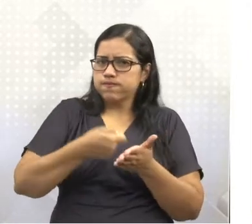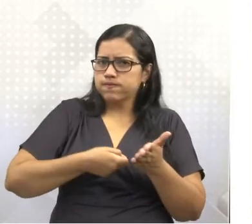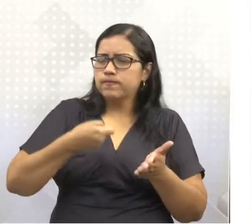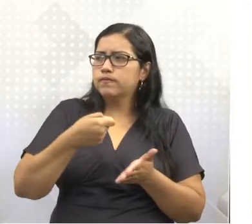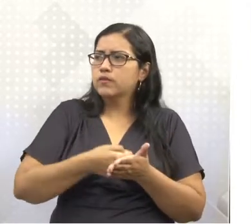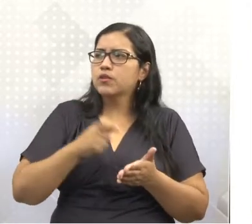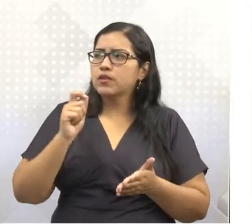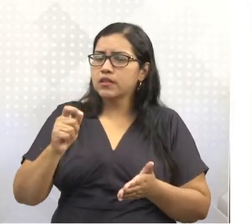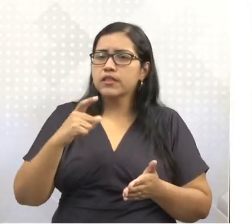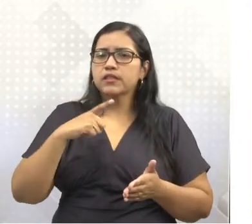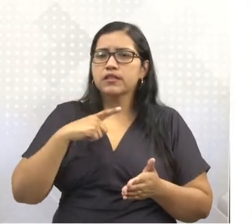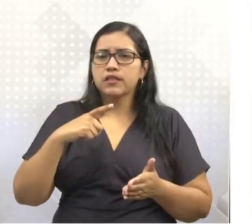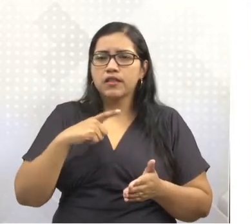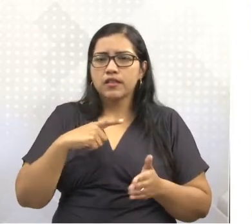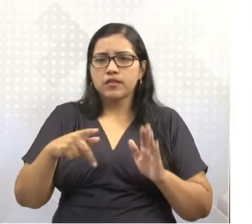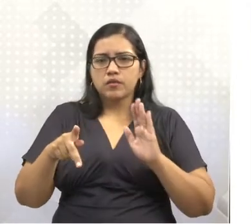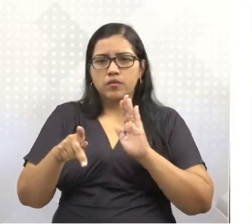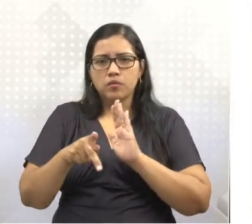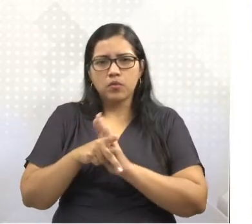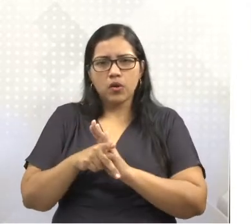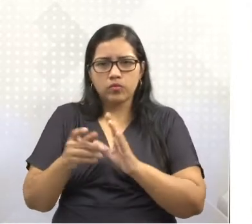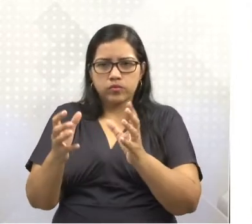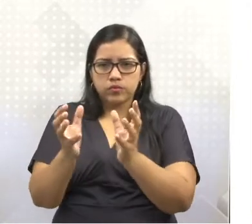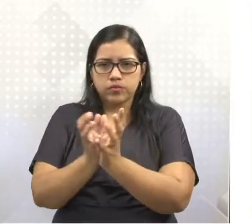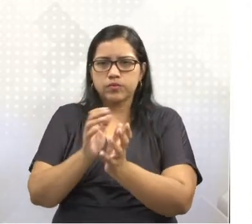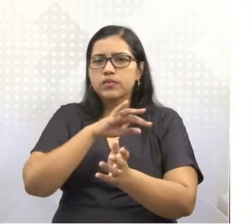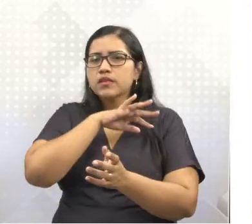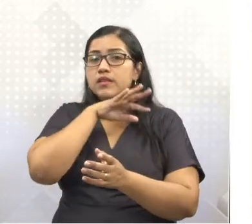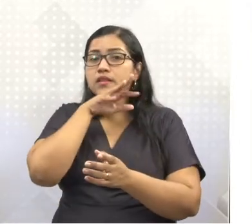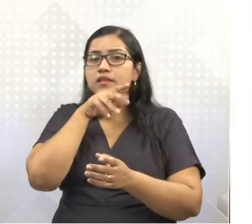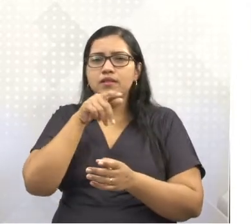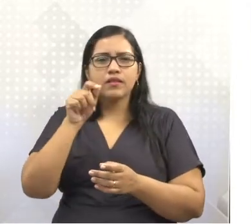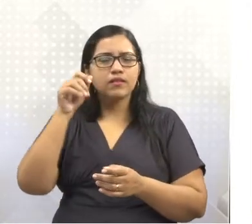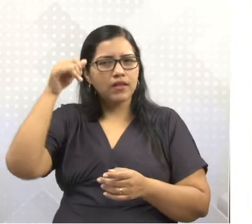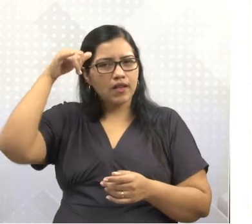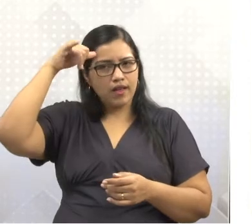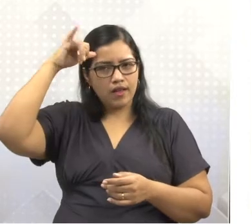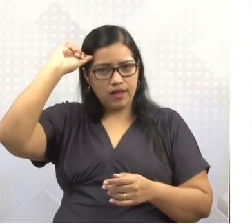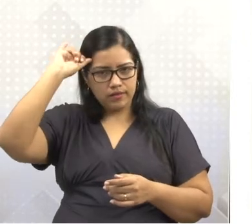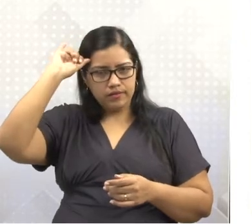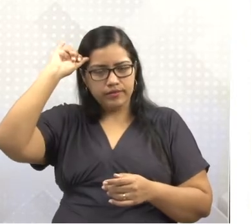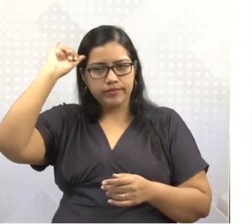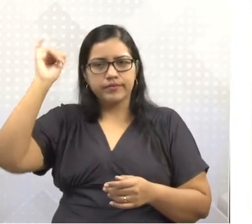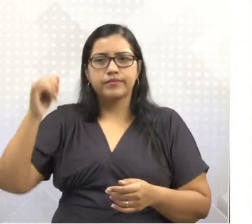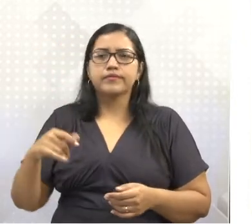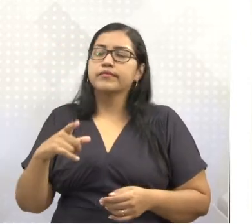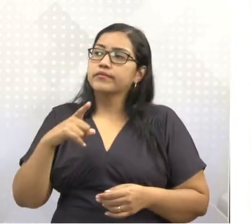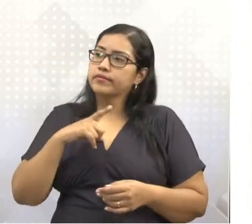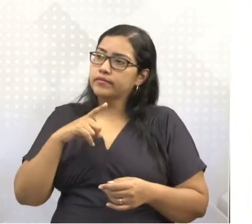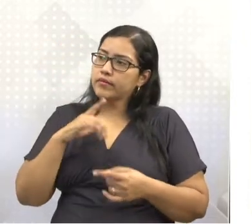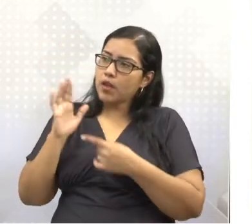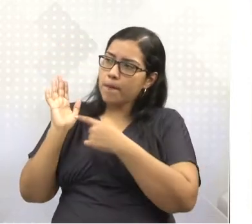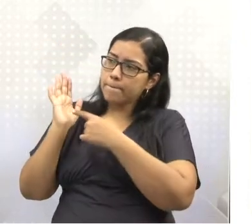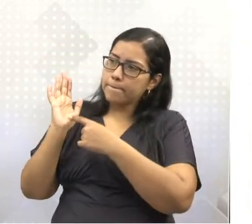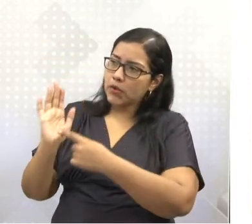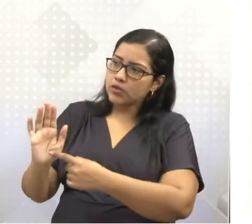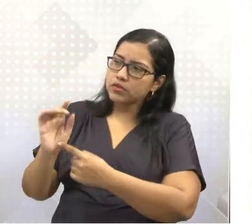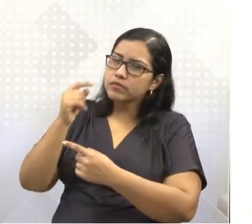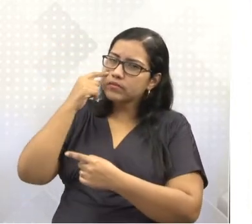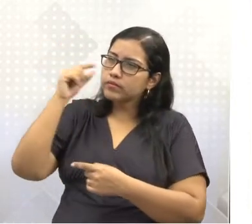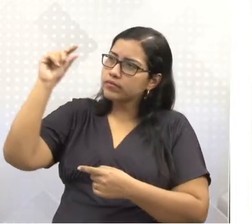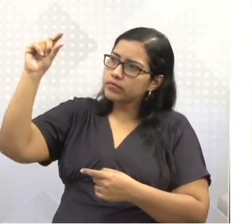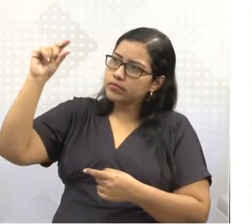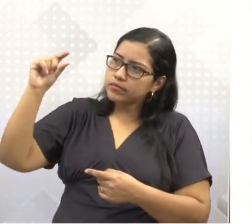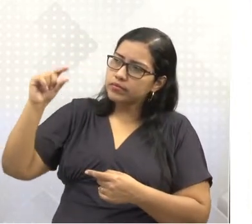rebanho, principalmente de gado bovino. Mas aqui nós temos, vamos olhar